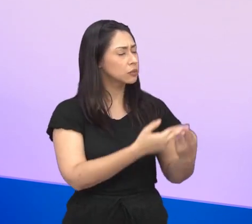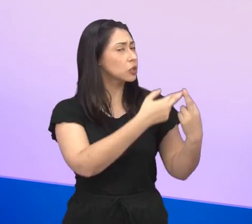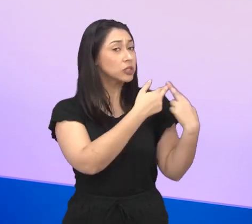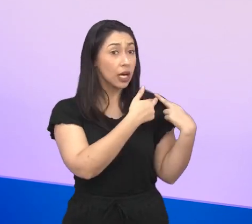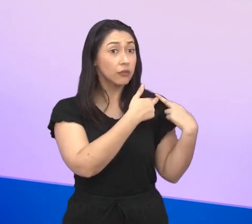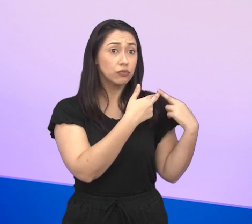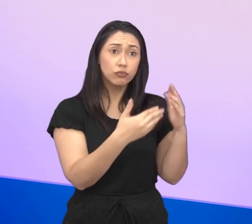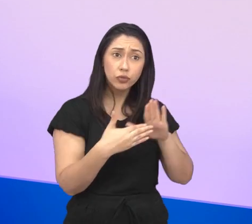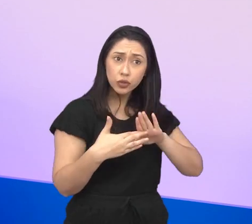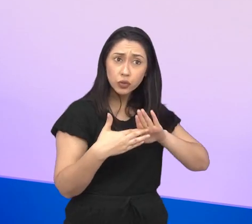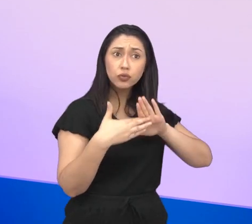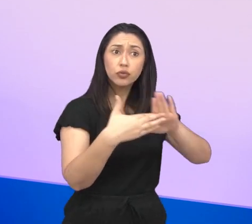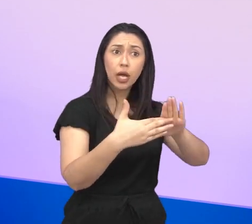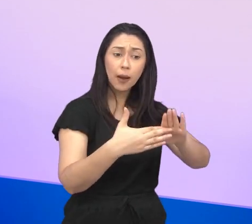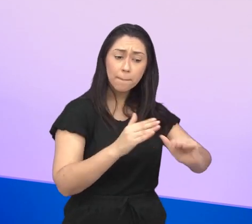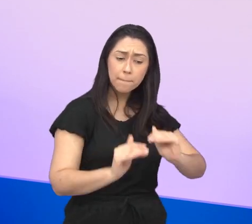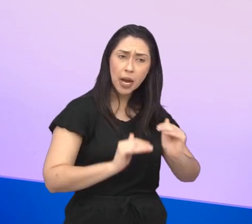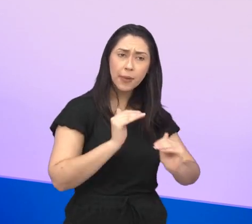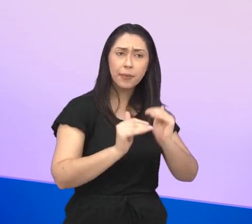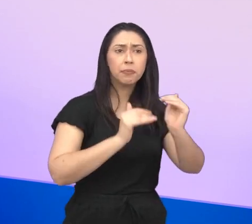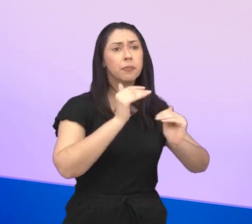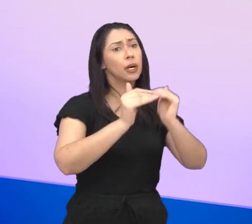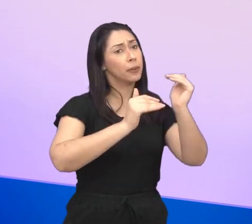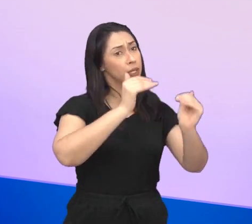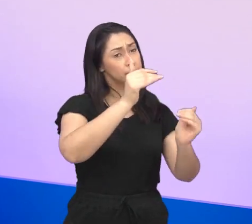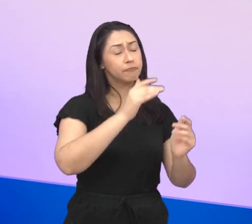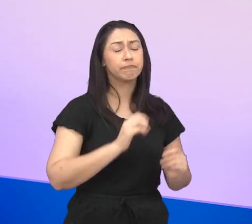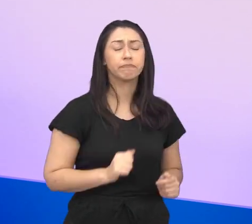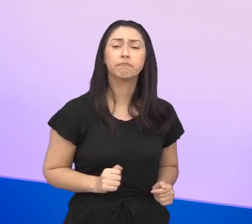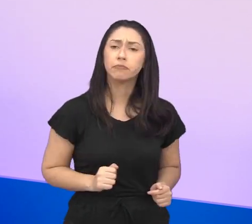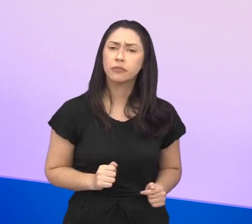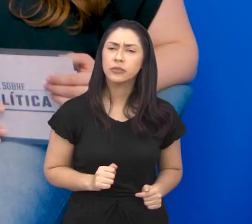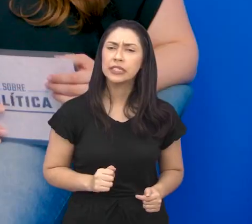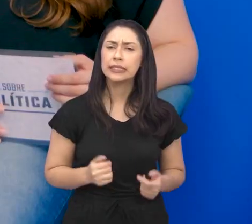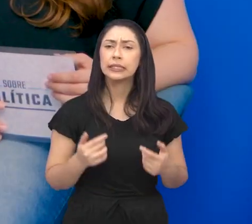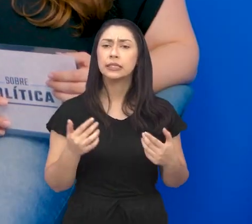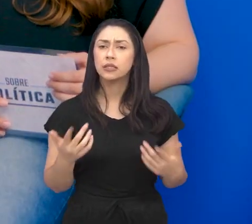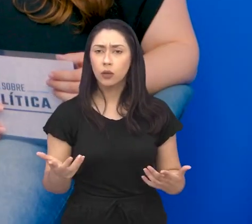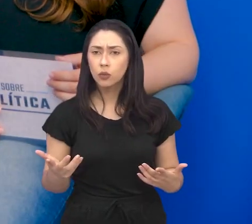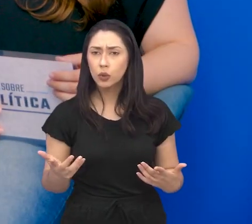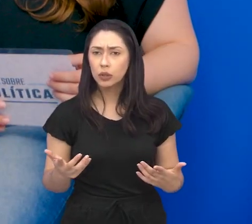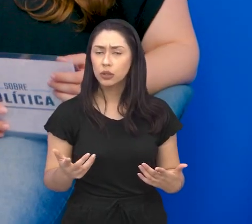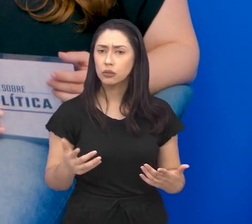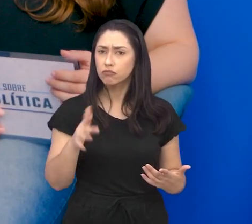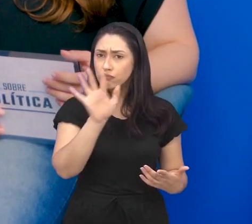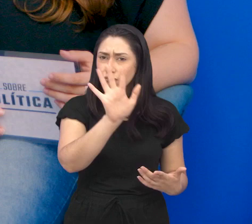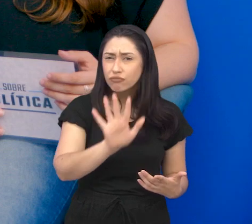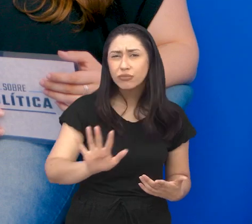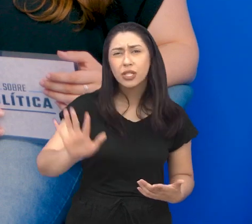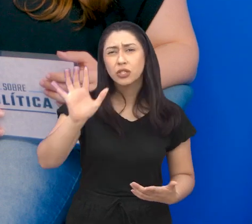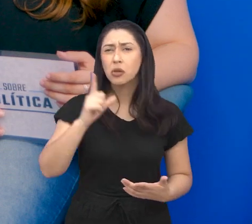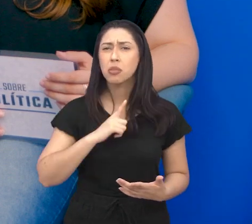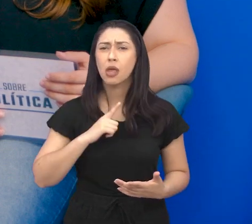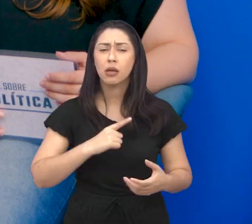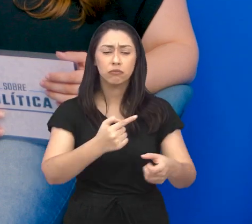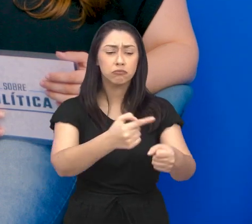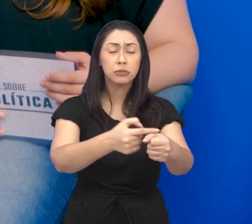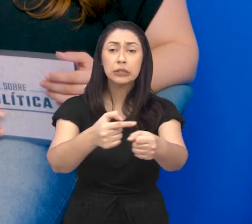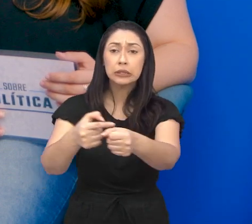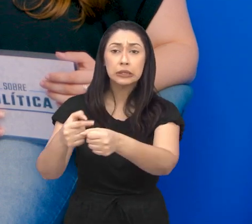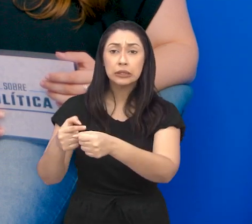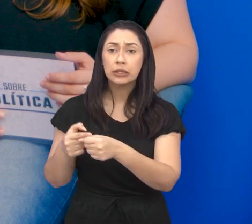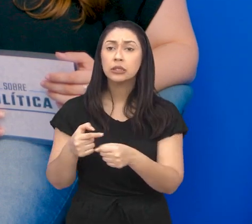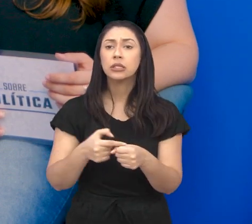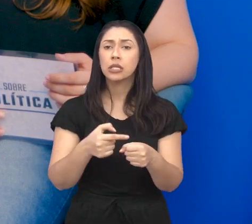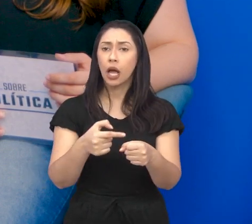contribuir para que isso possa ser desenvolvido na nossa região. E, Fabrício, aqui na região a gente tem outras cidades,